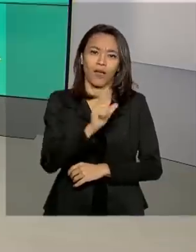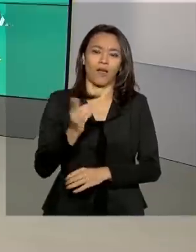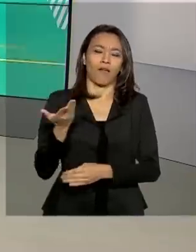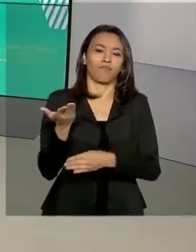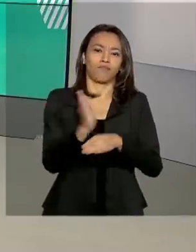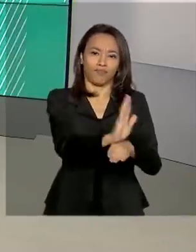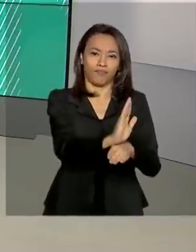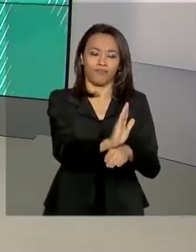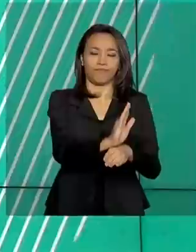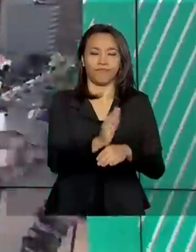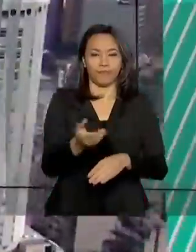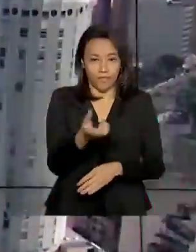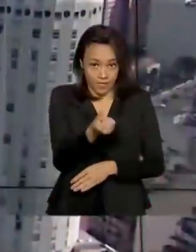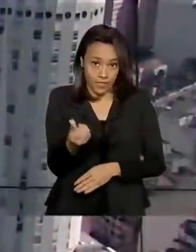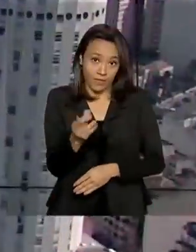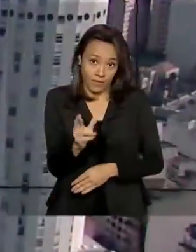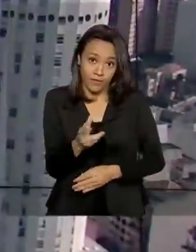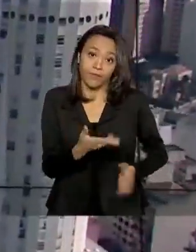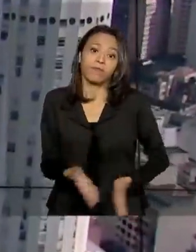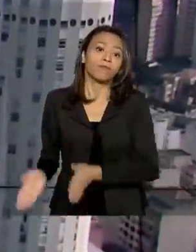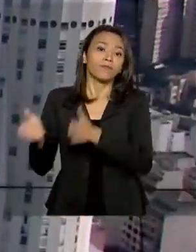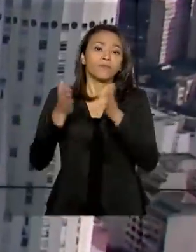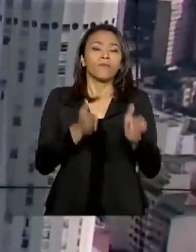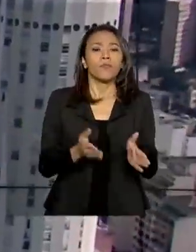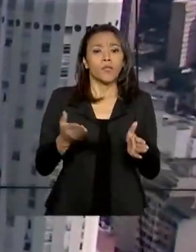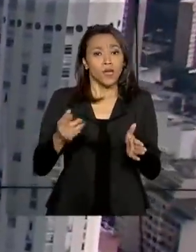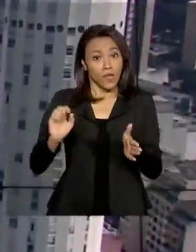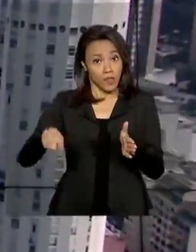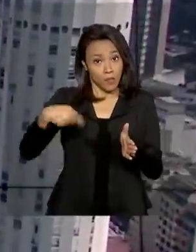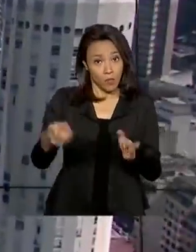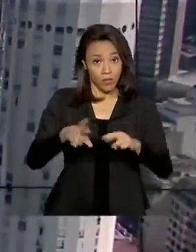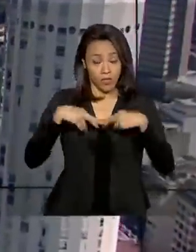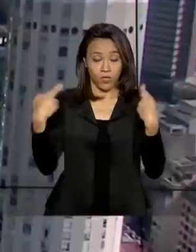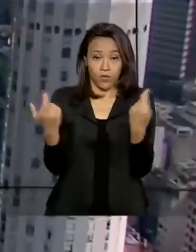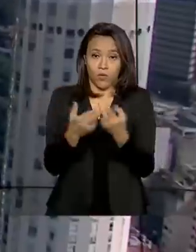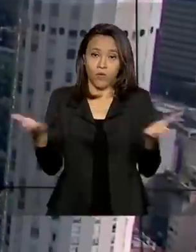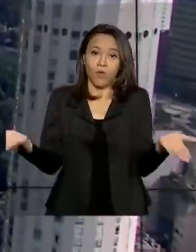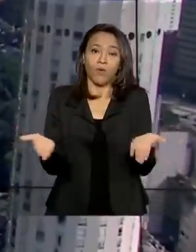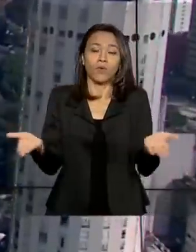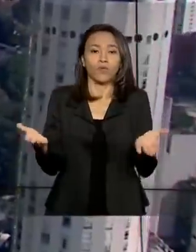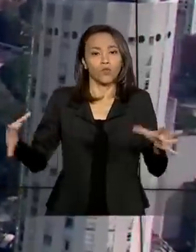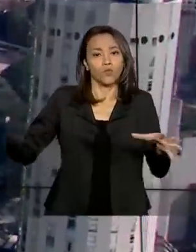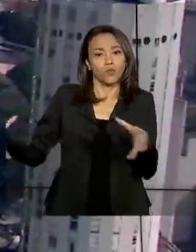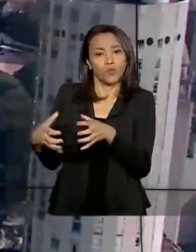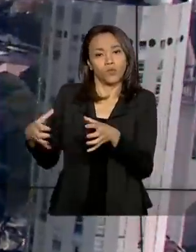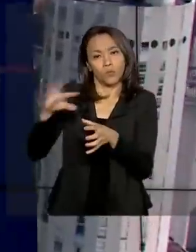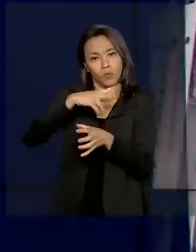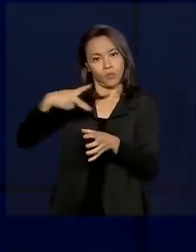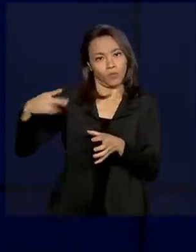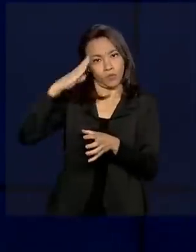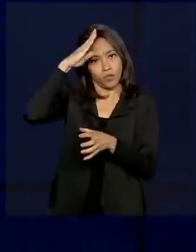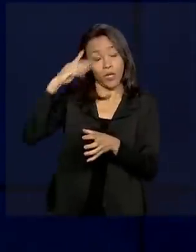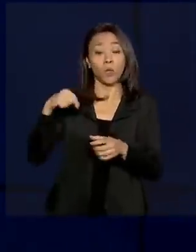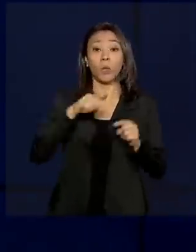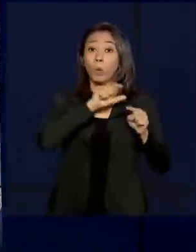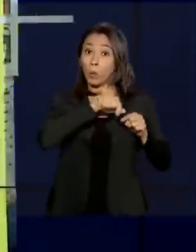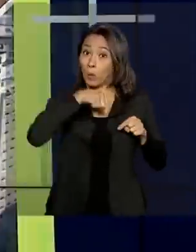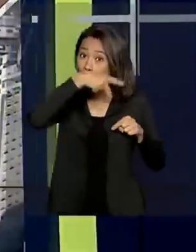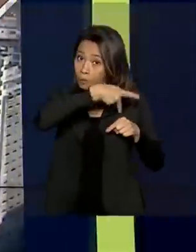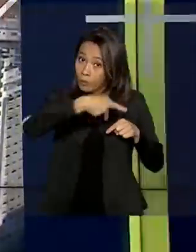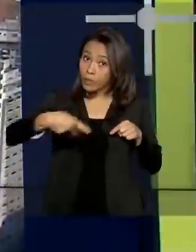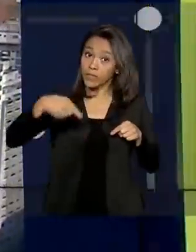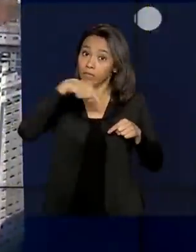R 600. Após reunião hoje com o presidente Jair Bolsonaro, o presidente do Conselho Federal de